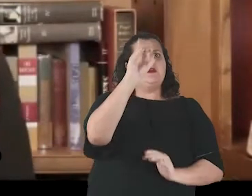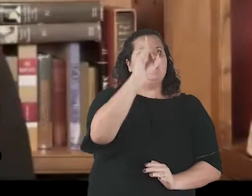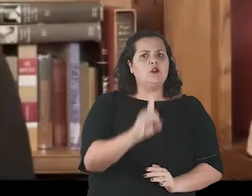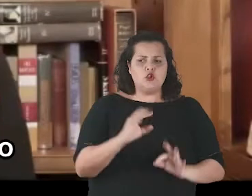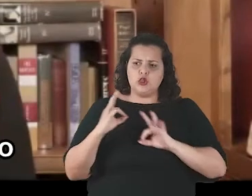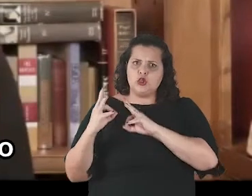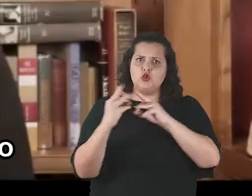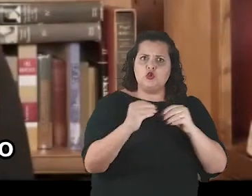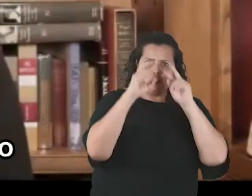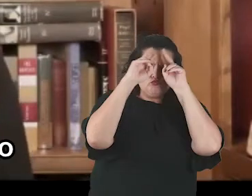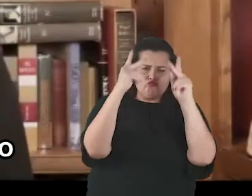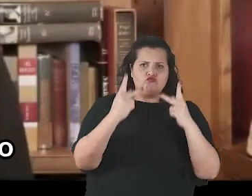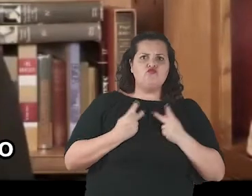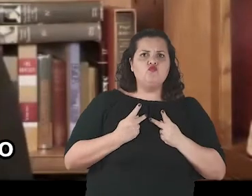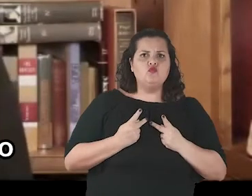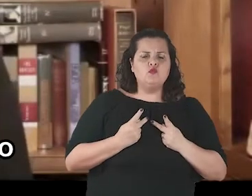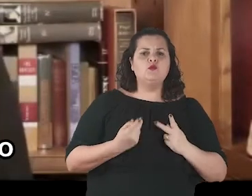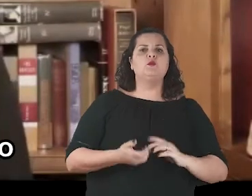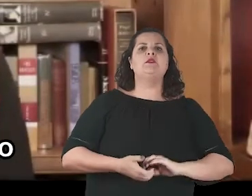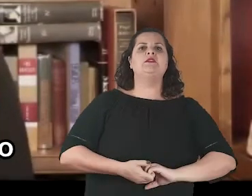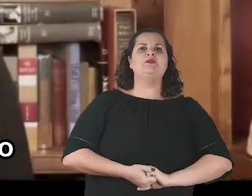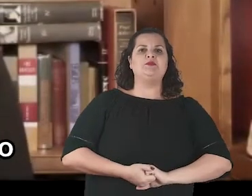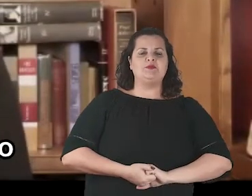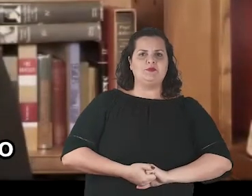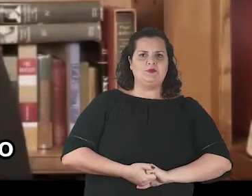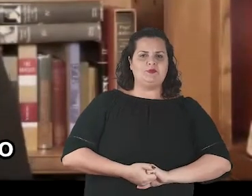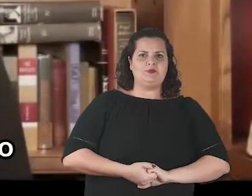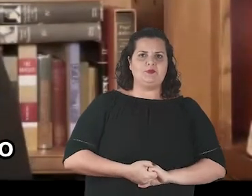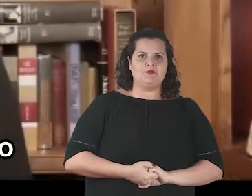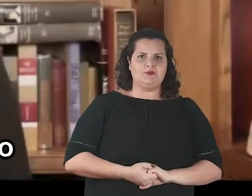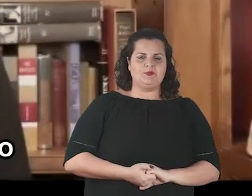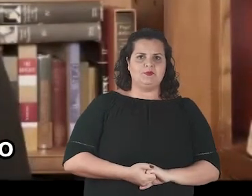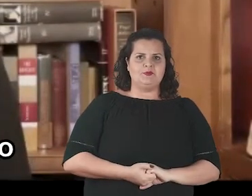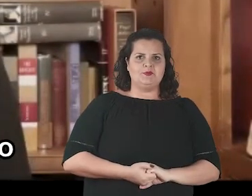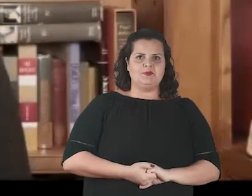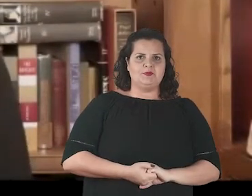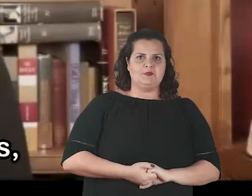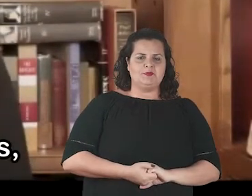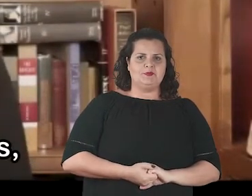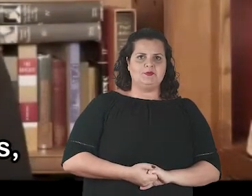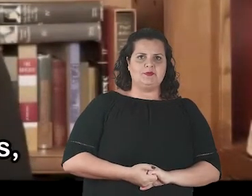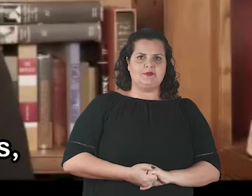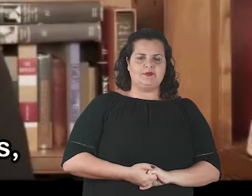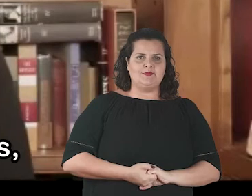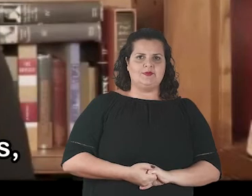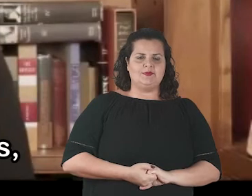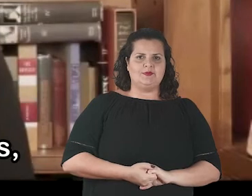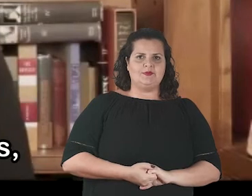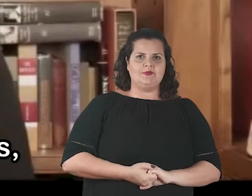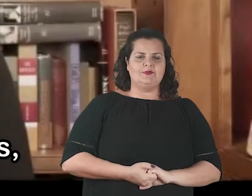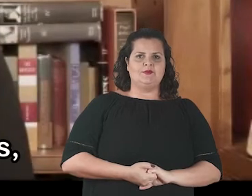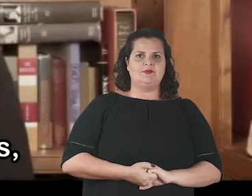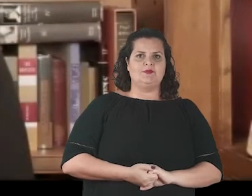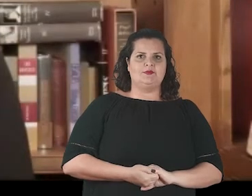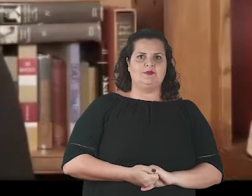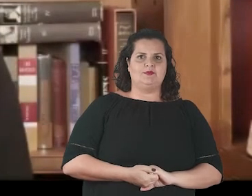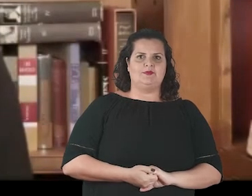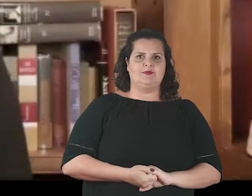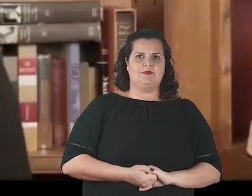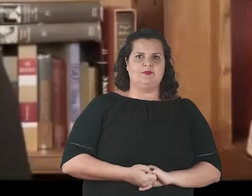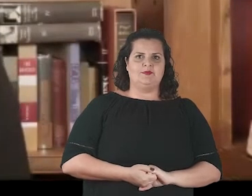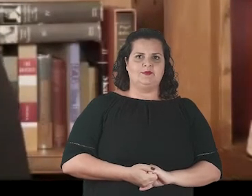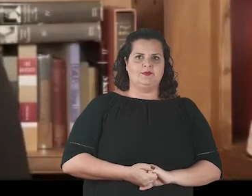seguir. E juntos, vamos construir uma civilização da informação baseada nos direitos humanos